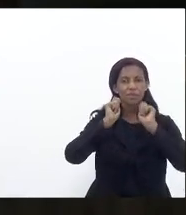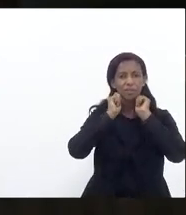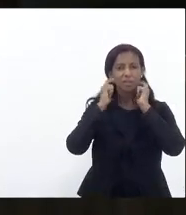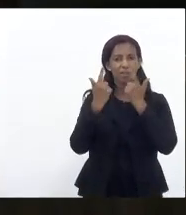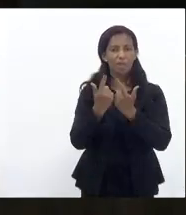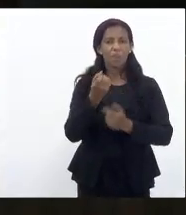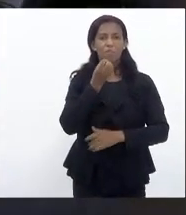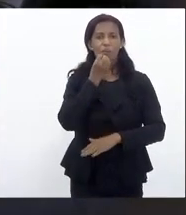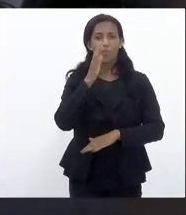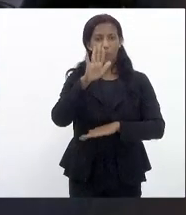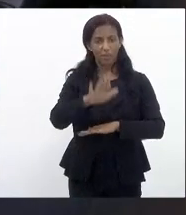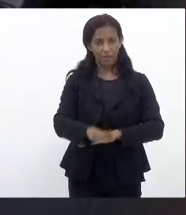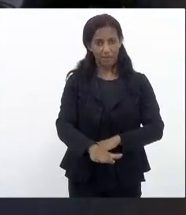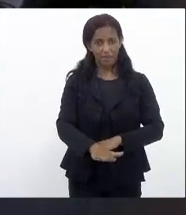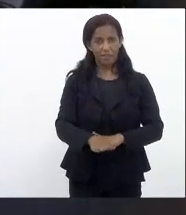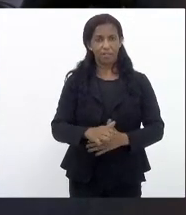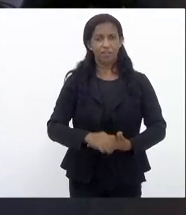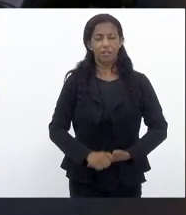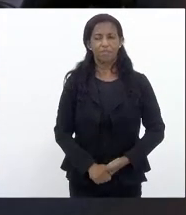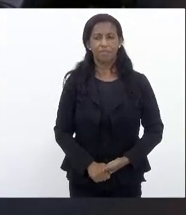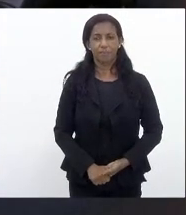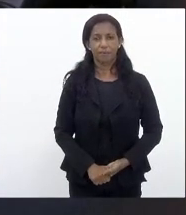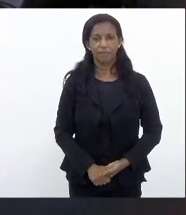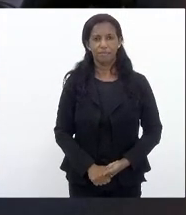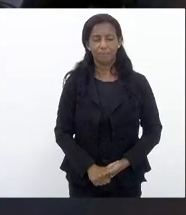boa tarde e a segunda